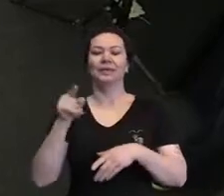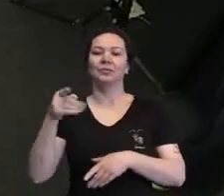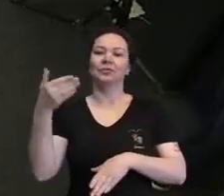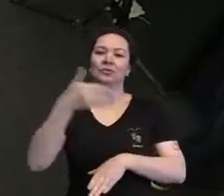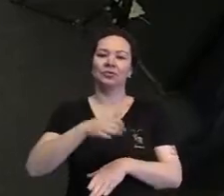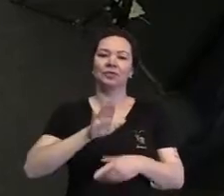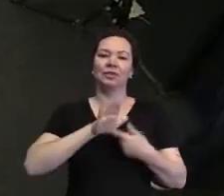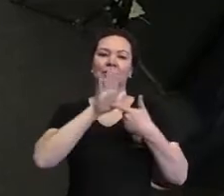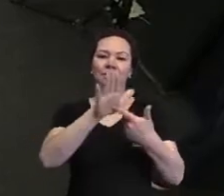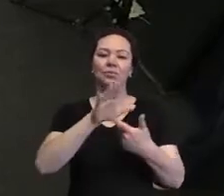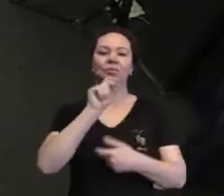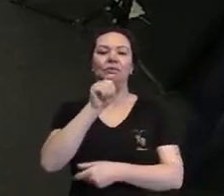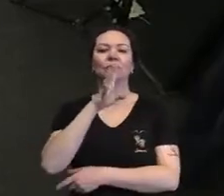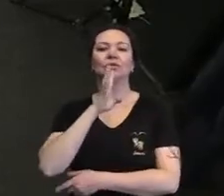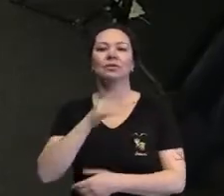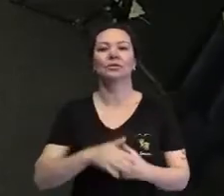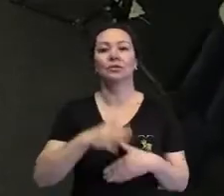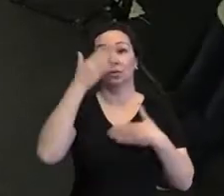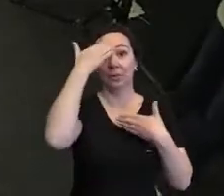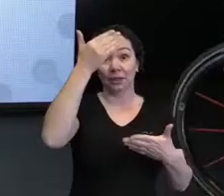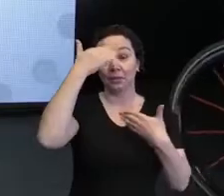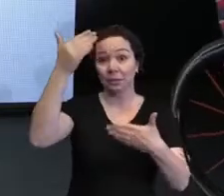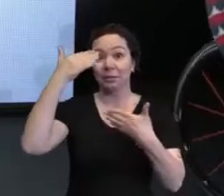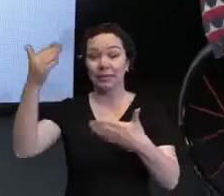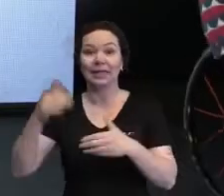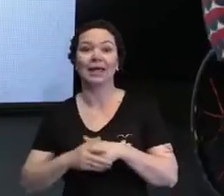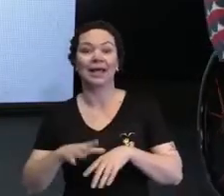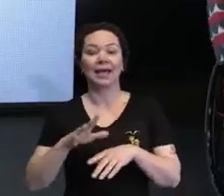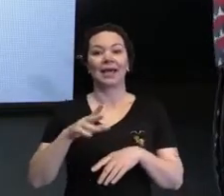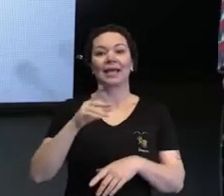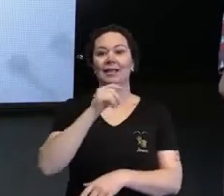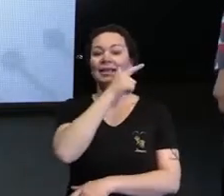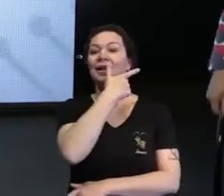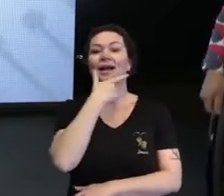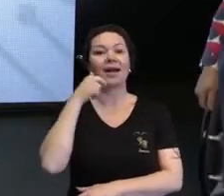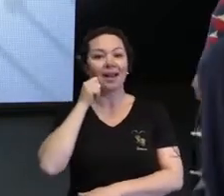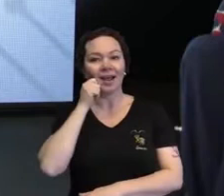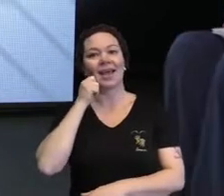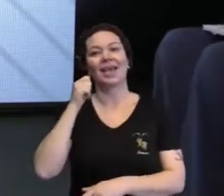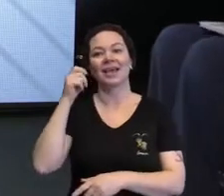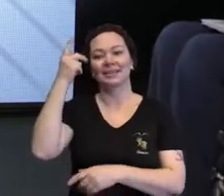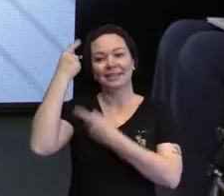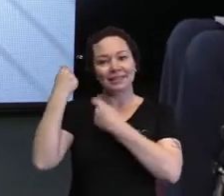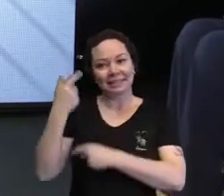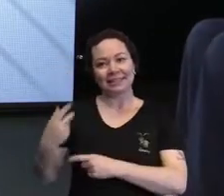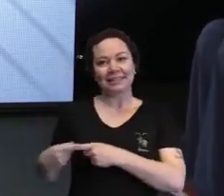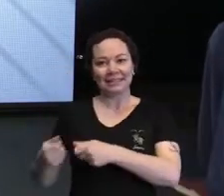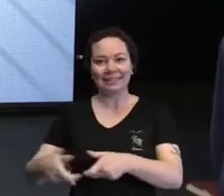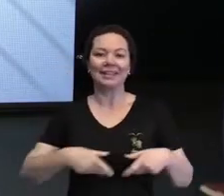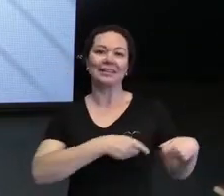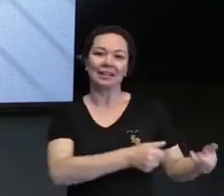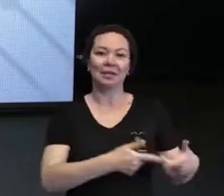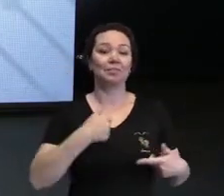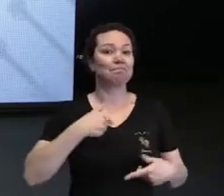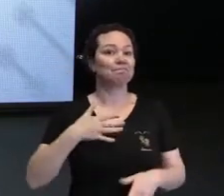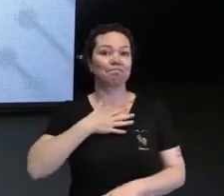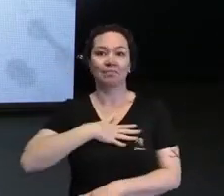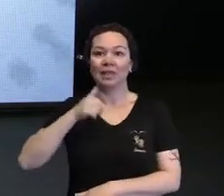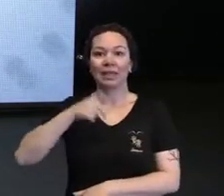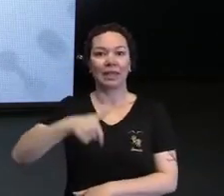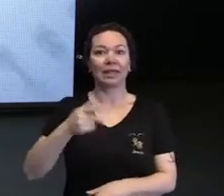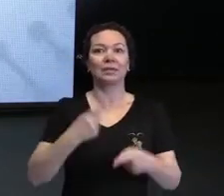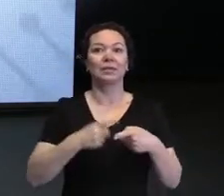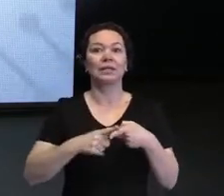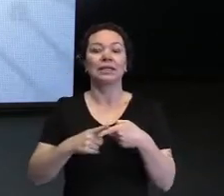Obrigada, obrigada Alex, obrigada Tabata. Para mim é um prazer estar aqui, estou muito emocionada, muito feliz, principalmente